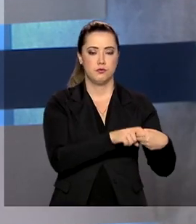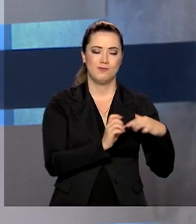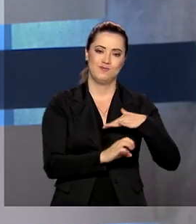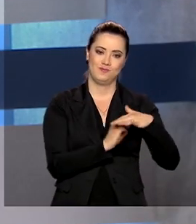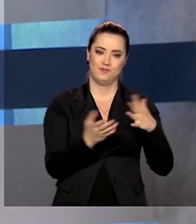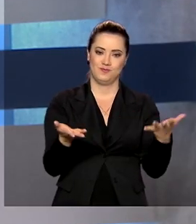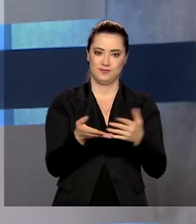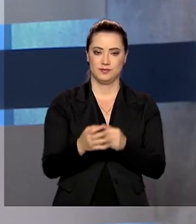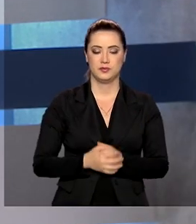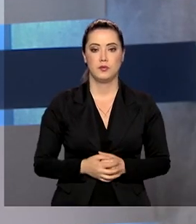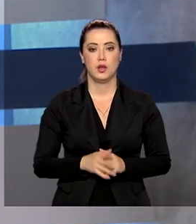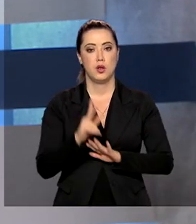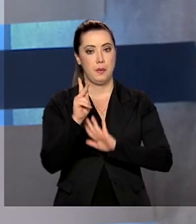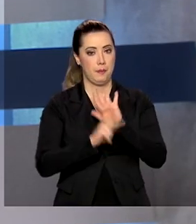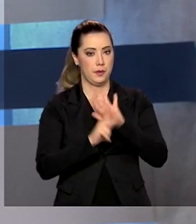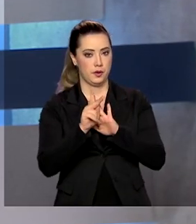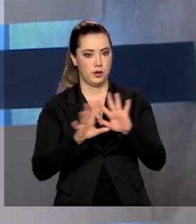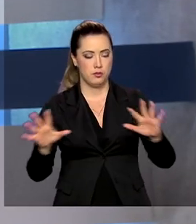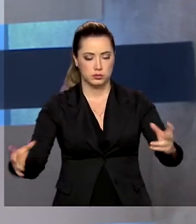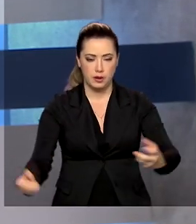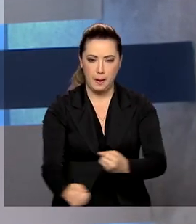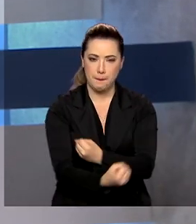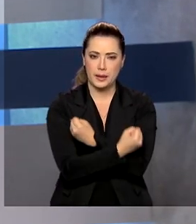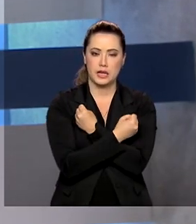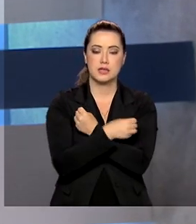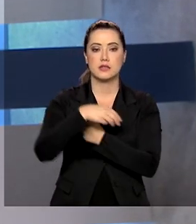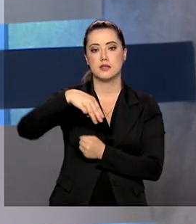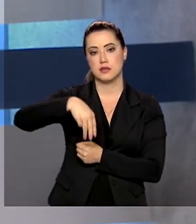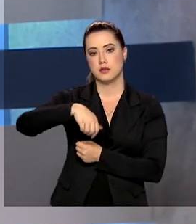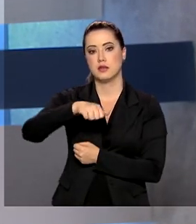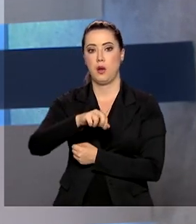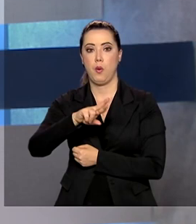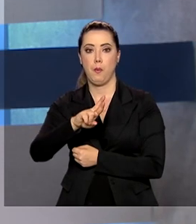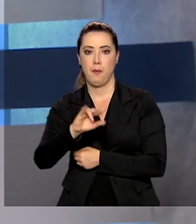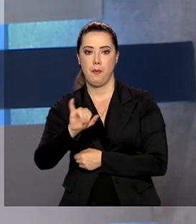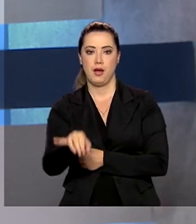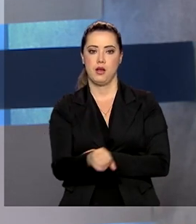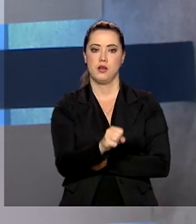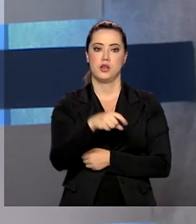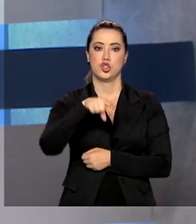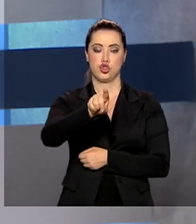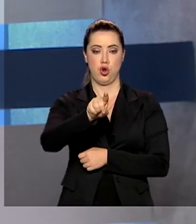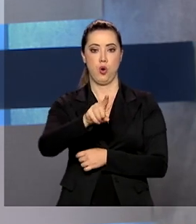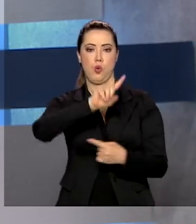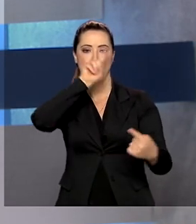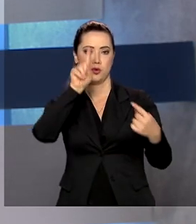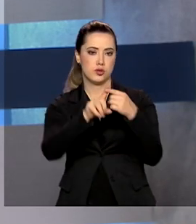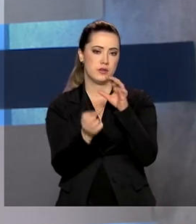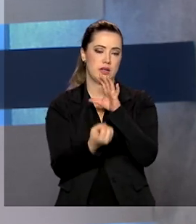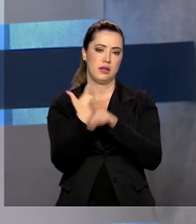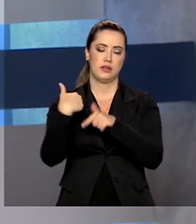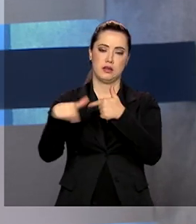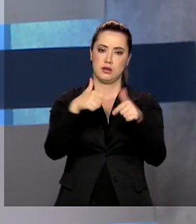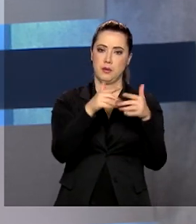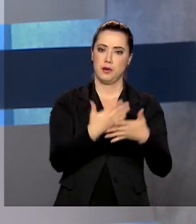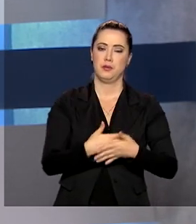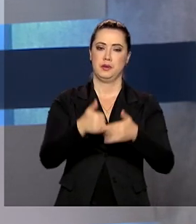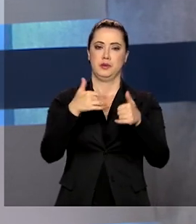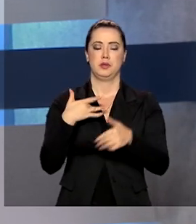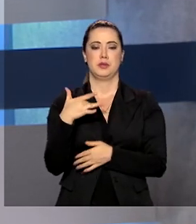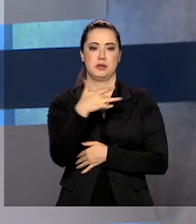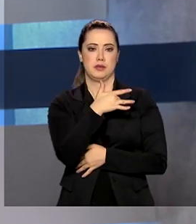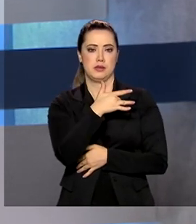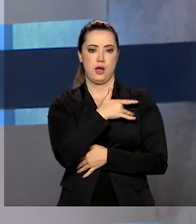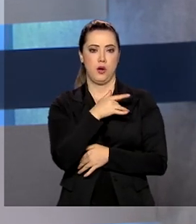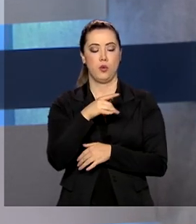O programa Brássio Marajó, que tem o objetivo de gerar empregos e melhorar a educação e a saúde da população do